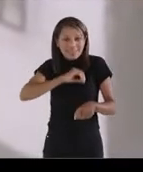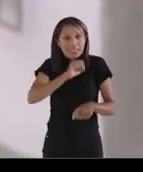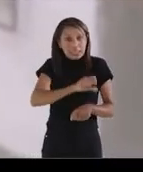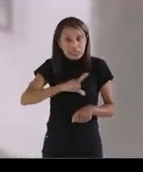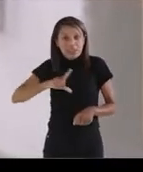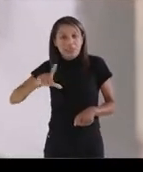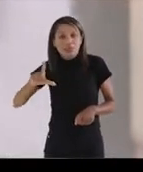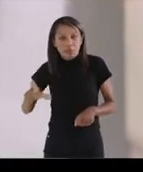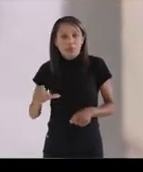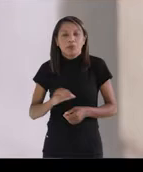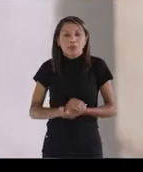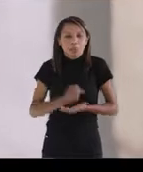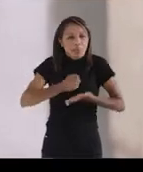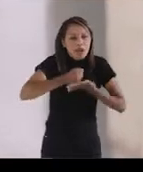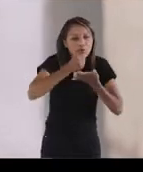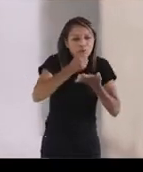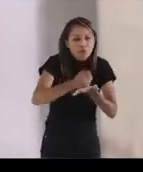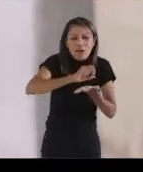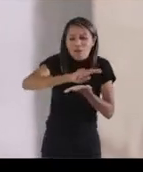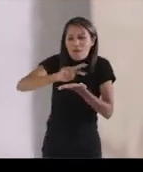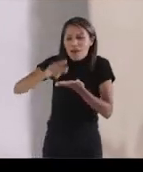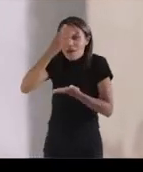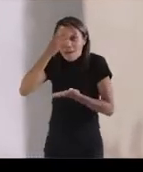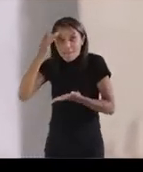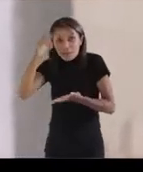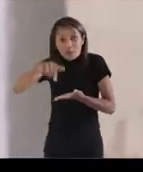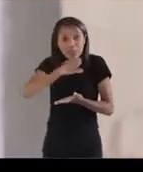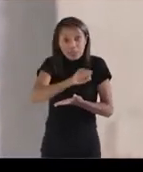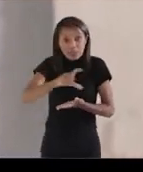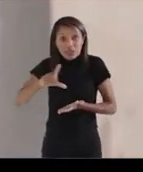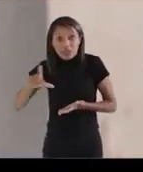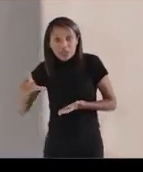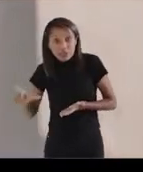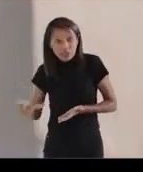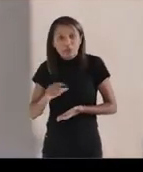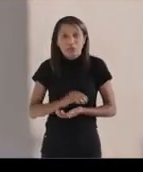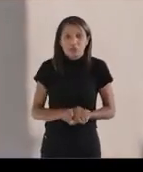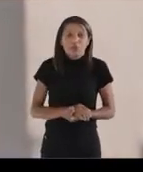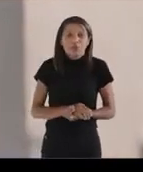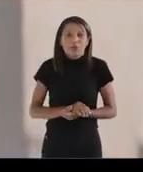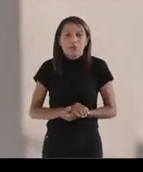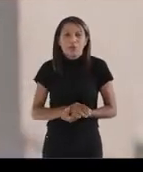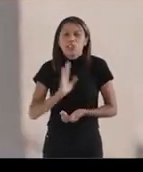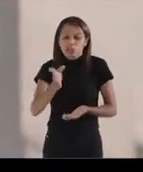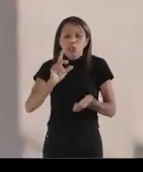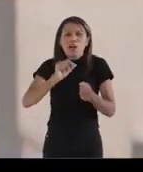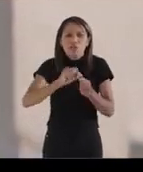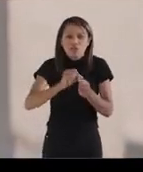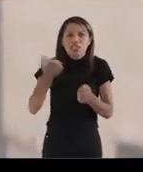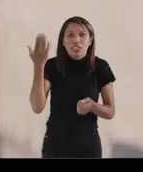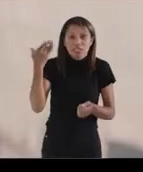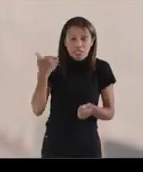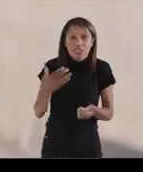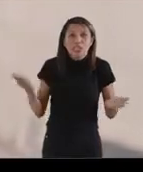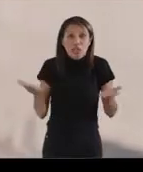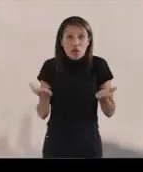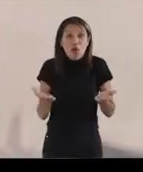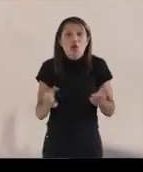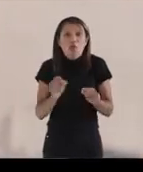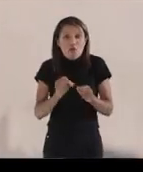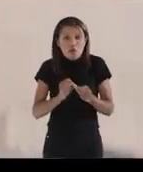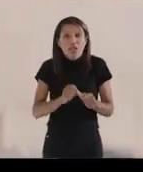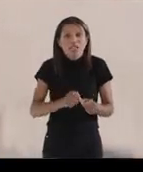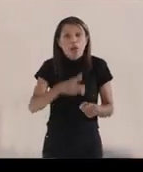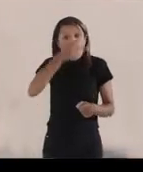totalmente voltado para a cidade, para quem precisa de ajuda para começar um negócio ou para recomeçar. Já fiz isso como secretário do governo Flávio Dini e vou